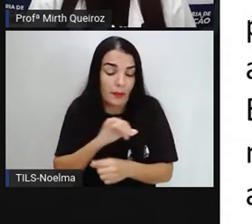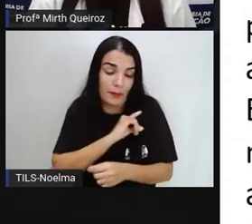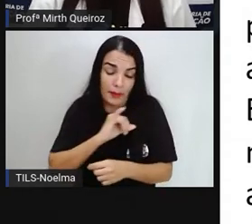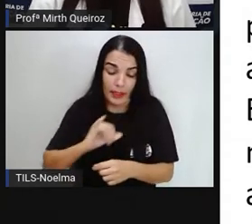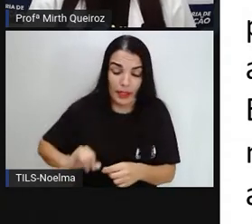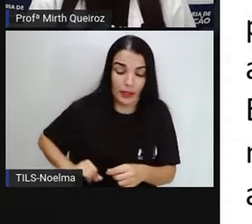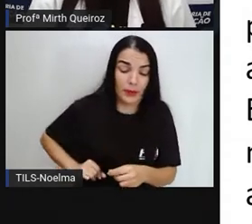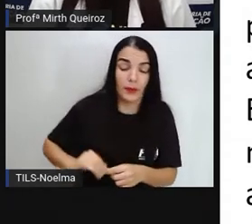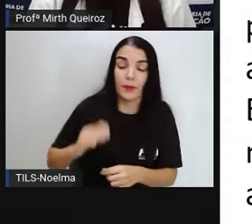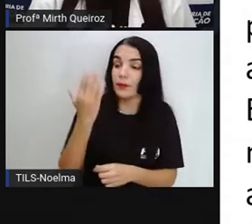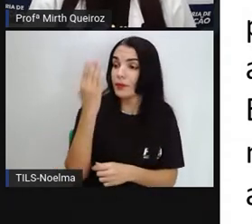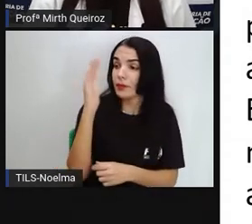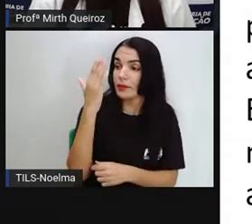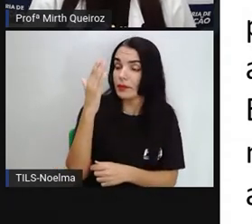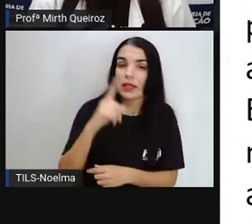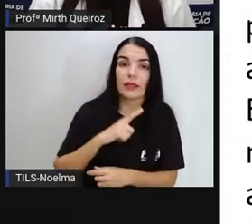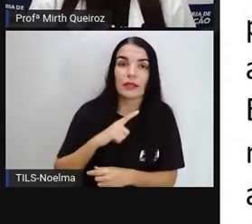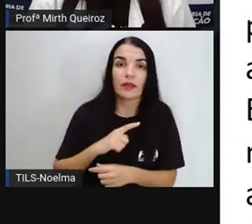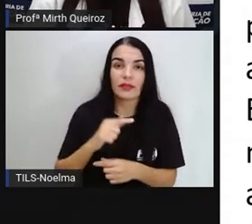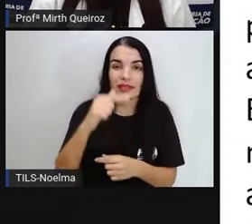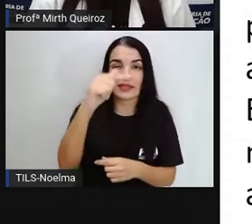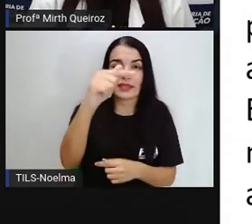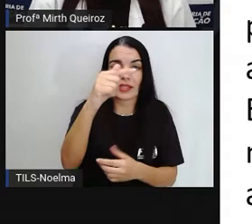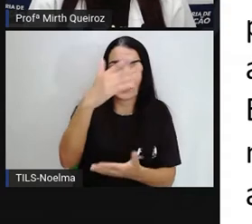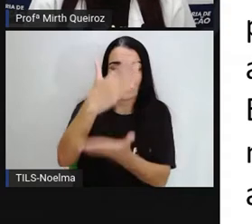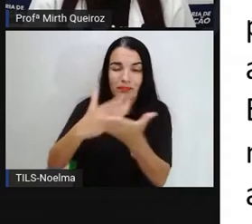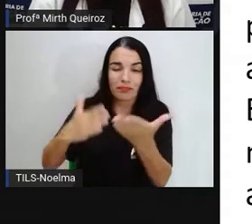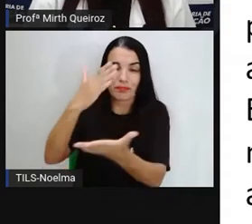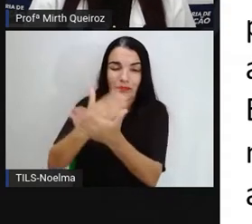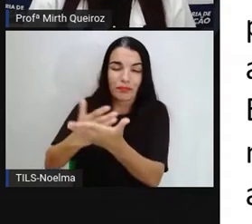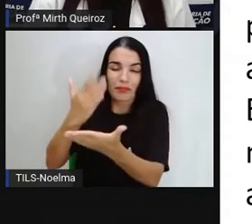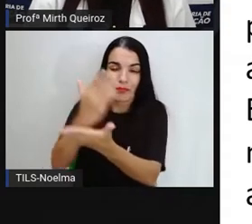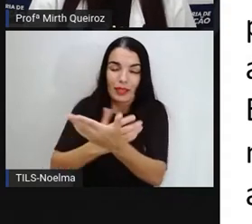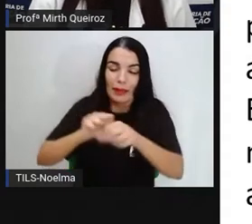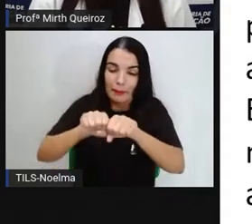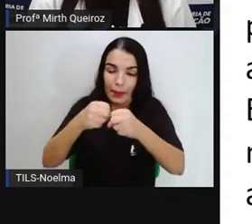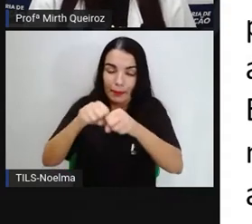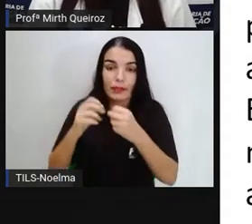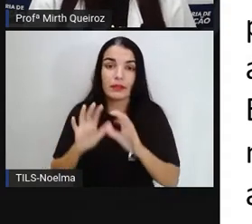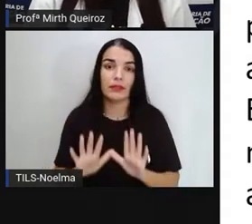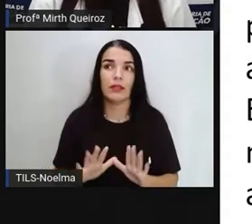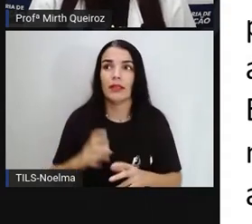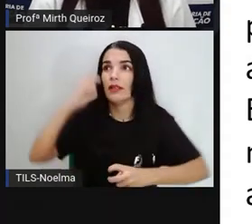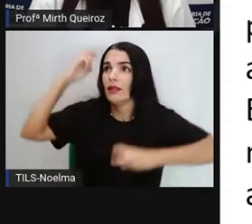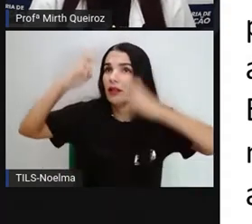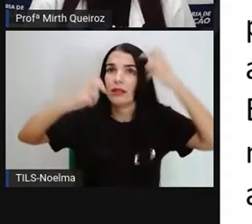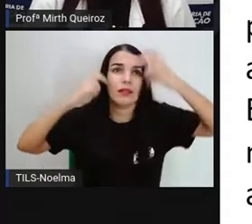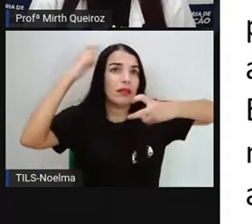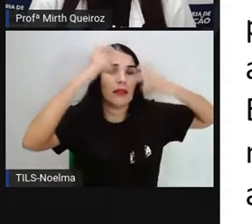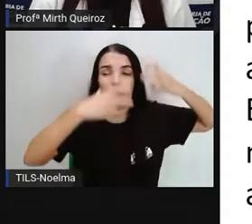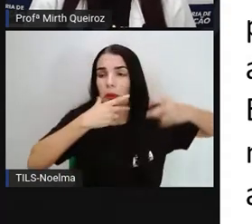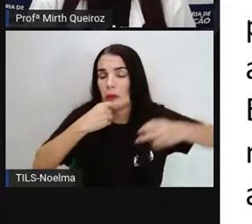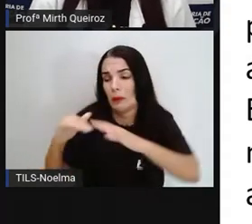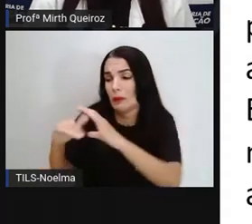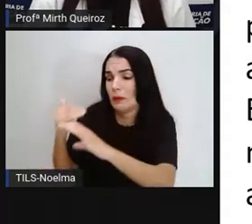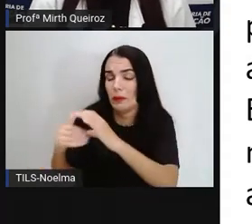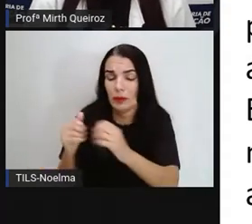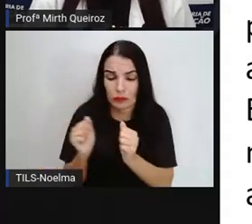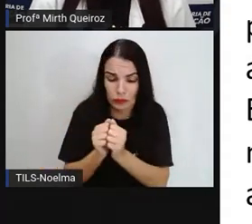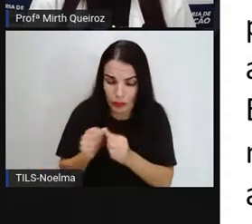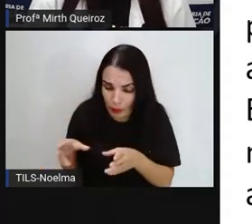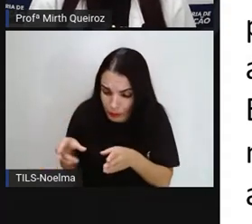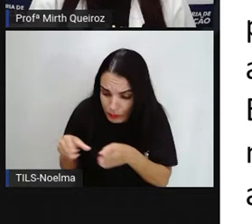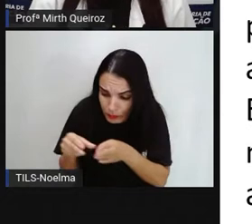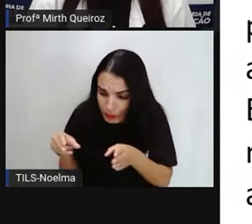espelho partiu-se em sete pedaços. Preocupado, o mensageiro foi juntando as sete